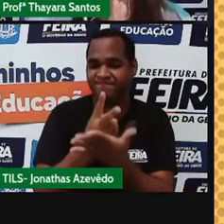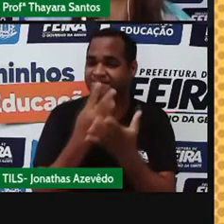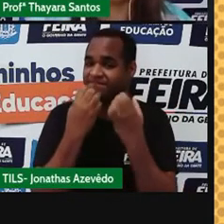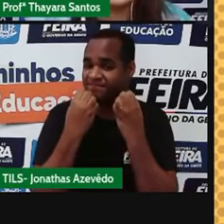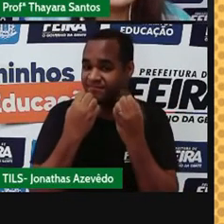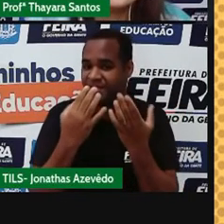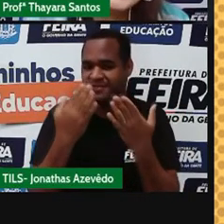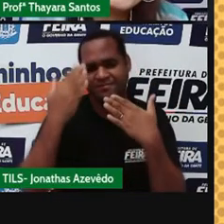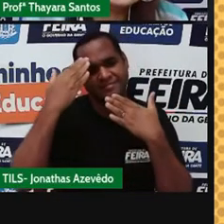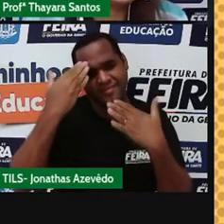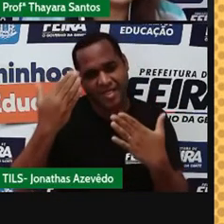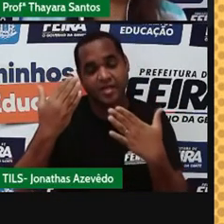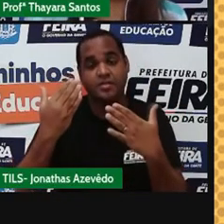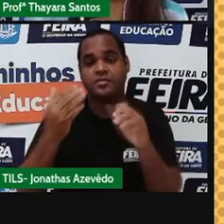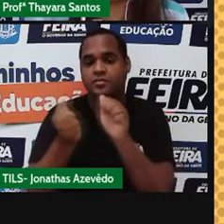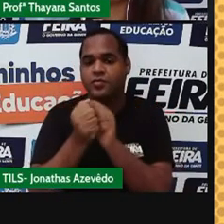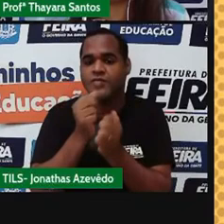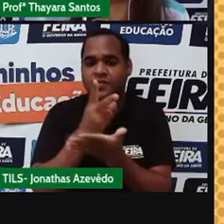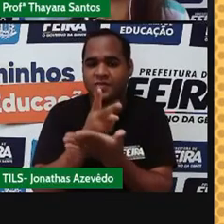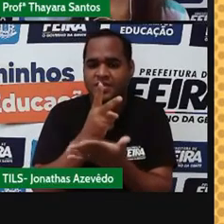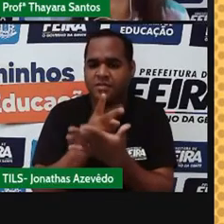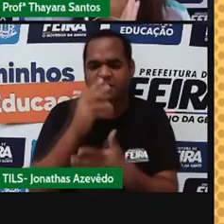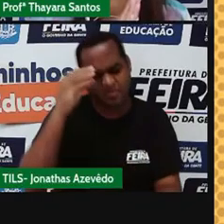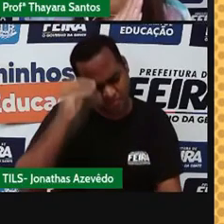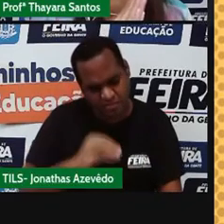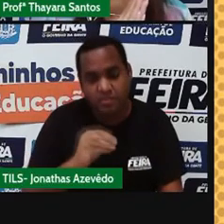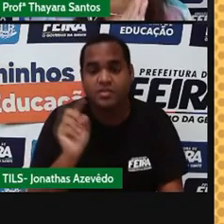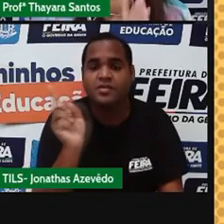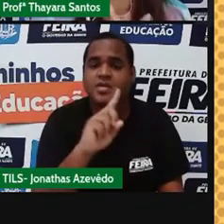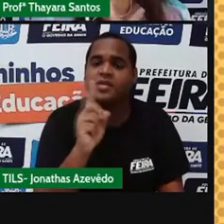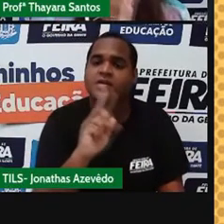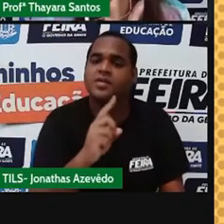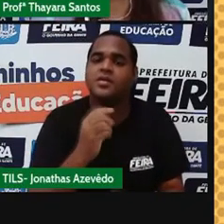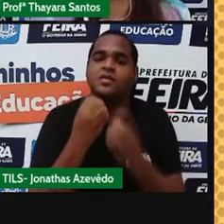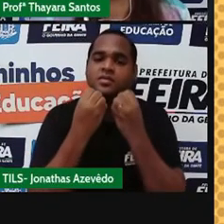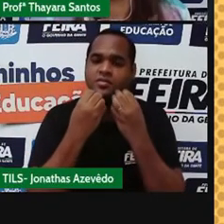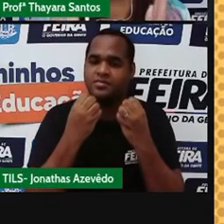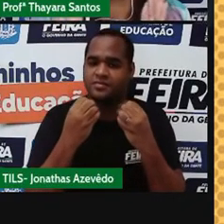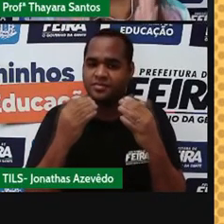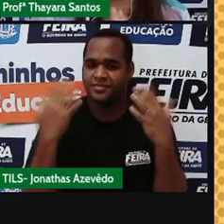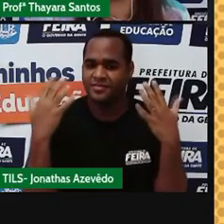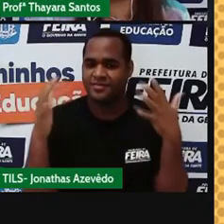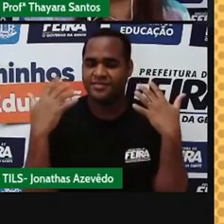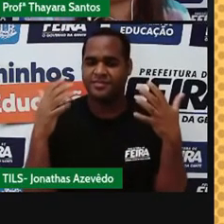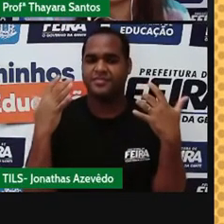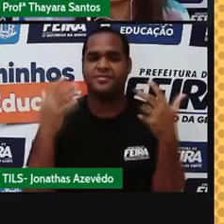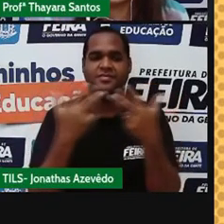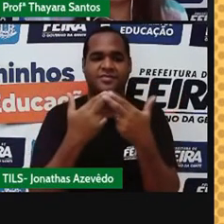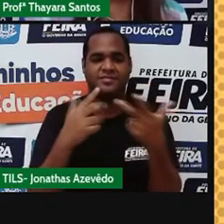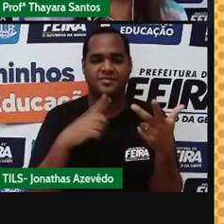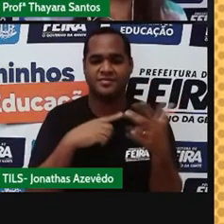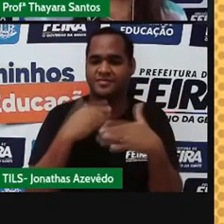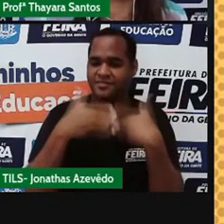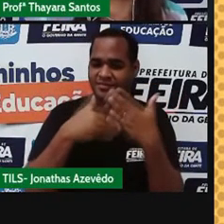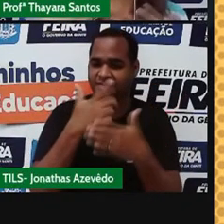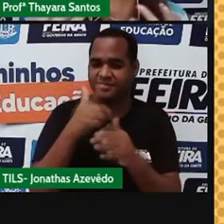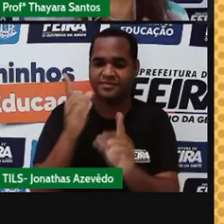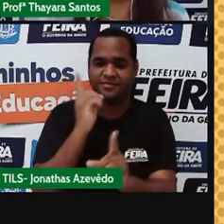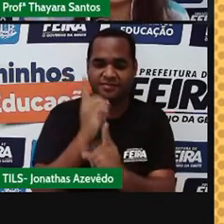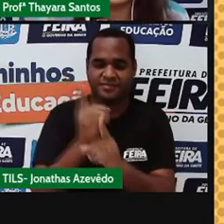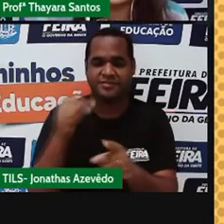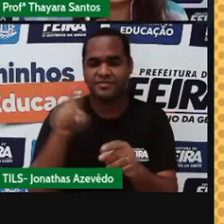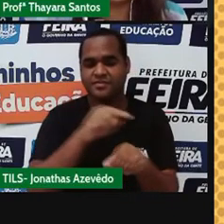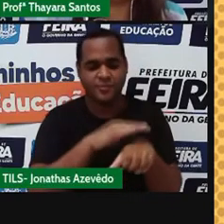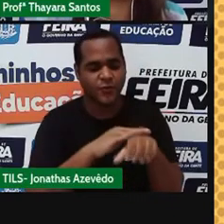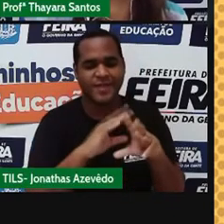muito obrigado por terem continuado, não terem desistido e muito sucesso. Logo mais, a gente vai estar começando